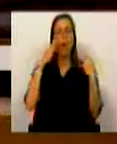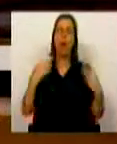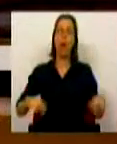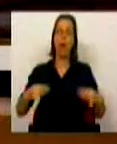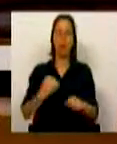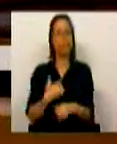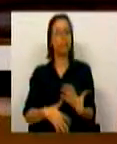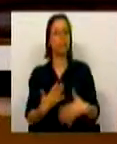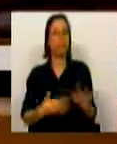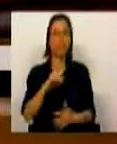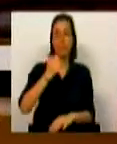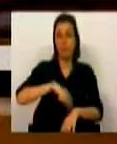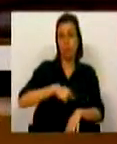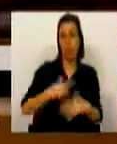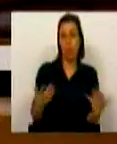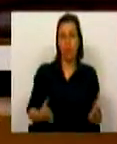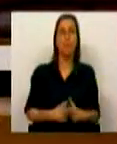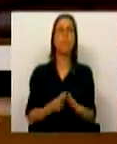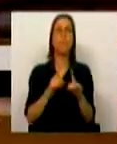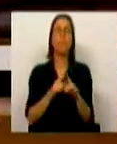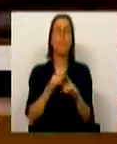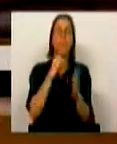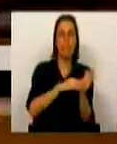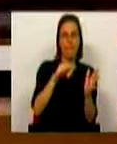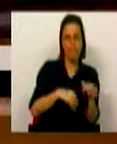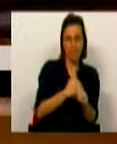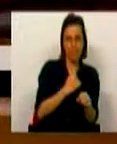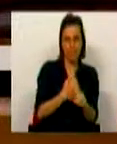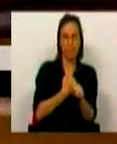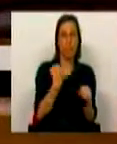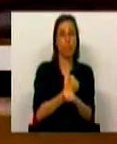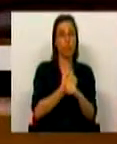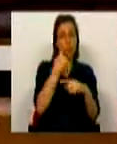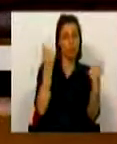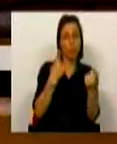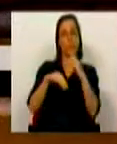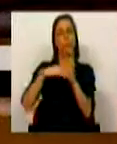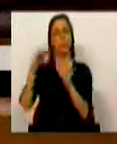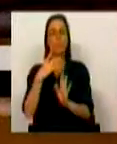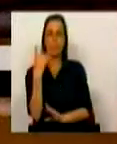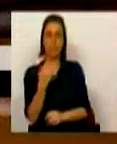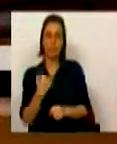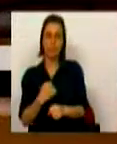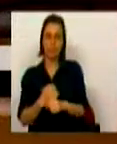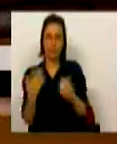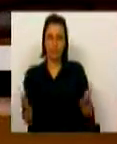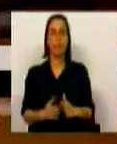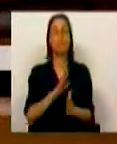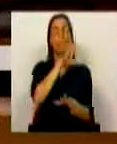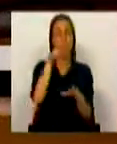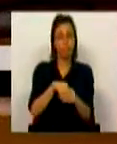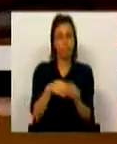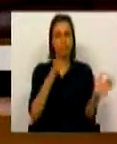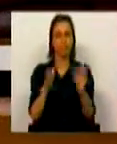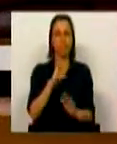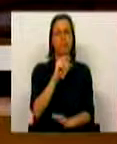de trabalho das 35 horas, entre contratos de trabalho em funções públicas e contratos individuais de trabalho, abrangendo